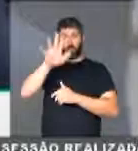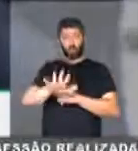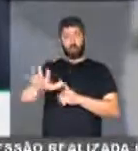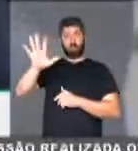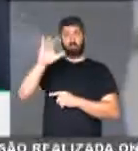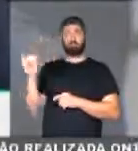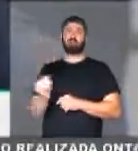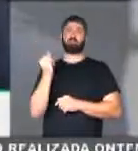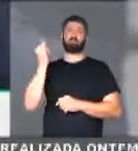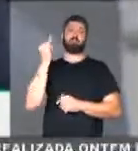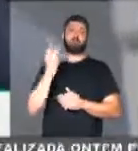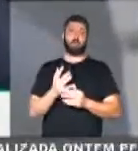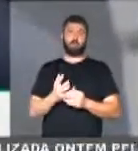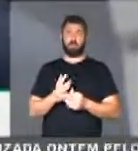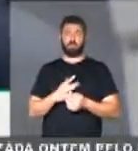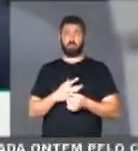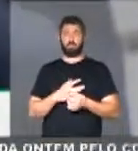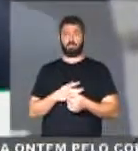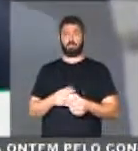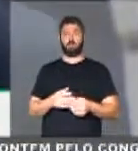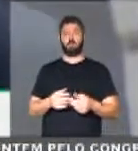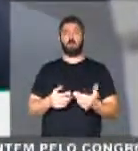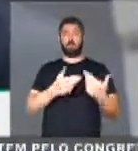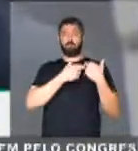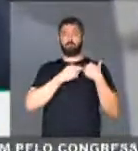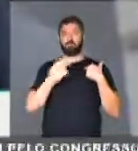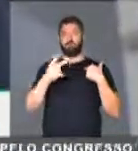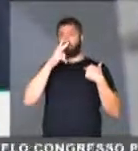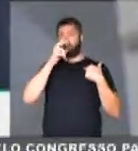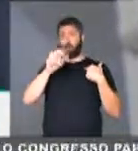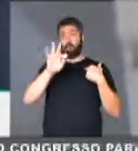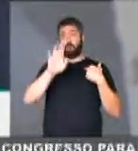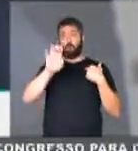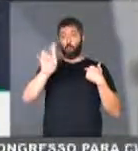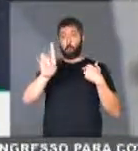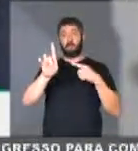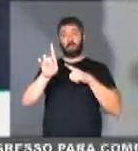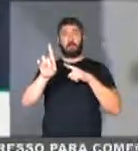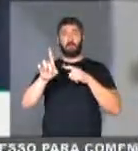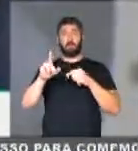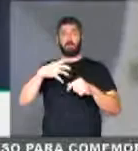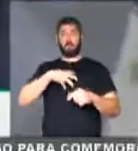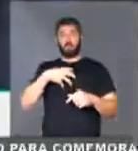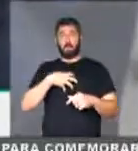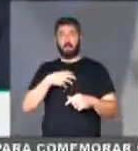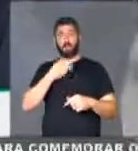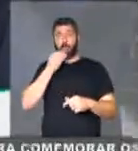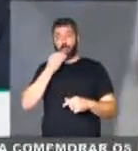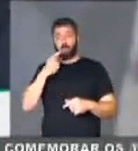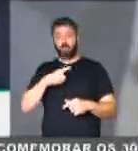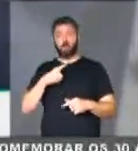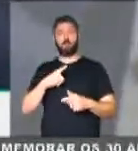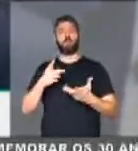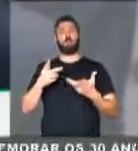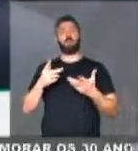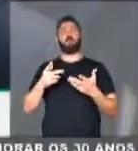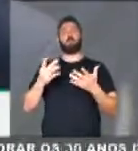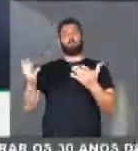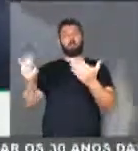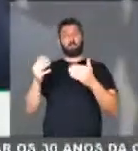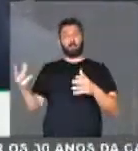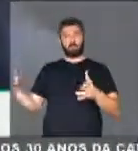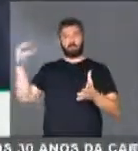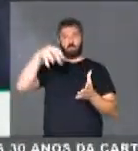Nordeste são fundamentais. Nós não podemos negar o papel que tem a Ford, inclusive quando a Bahia teve a oportunidade de levá-la